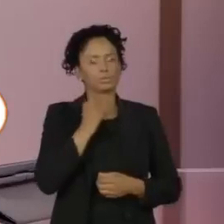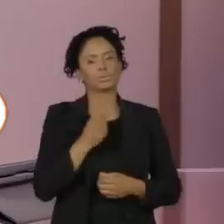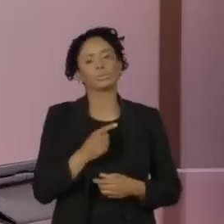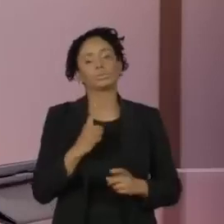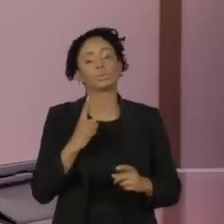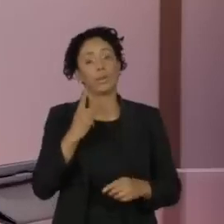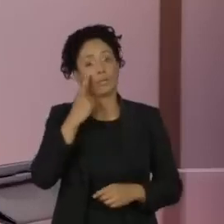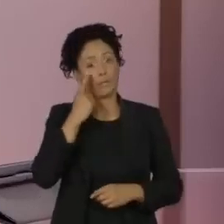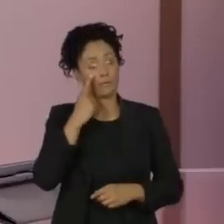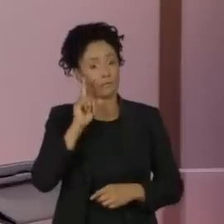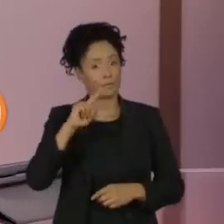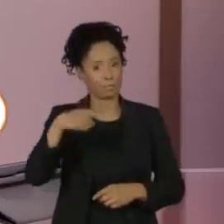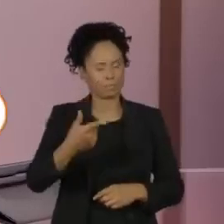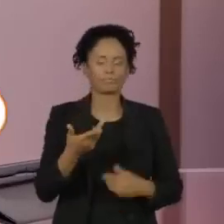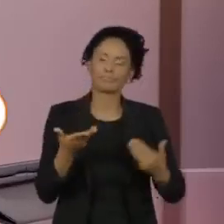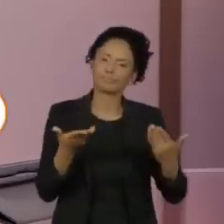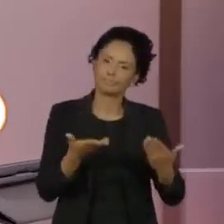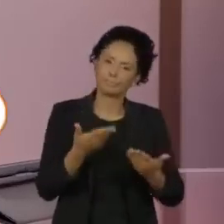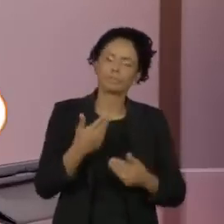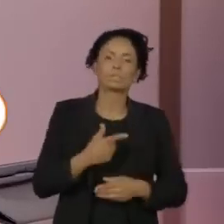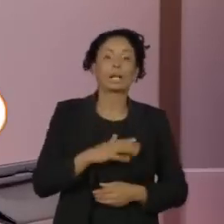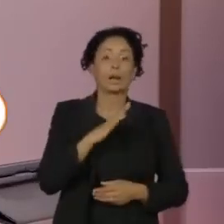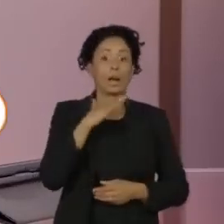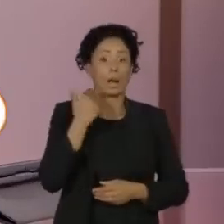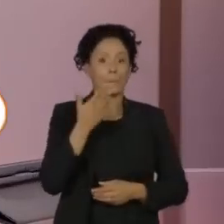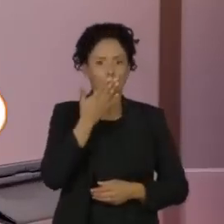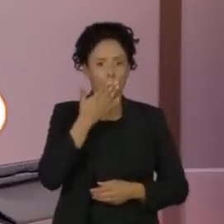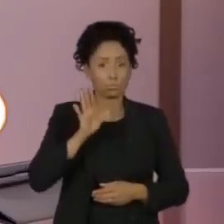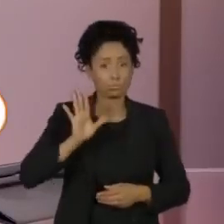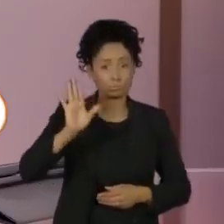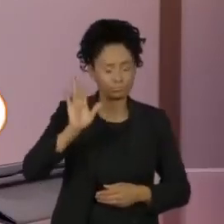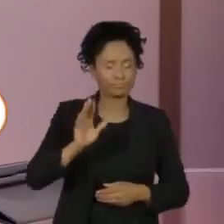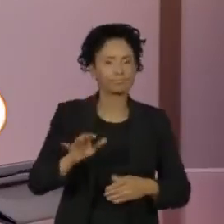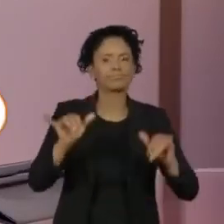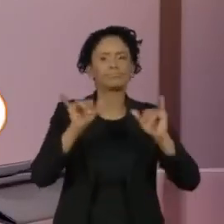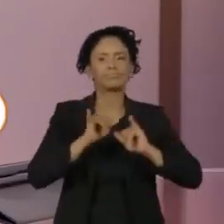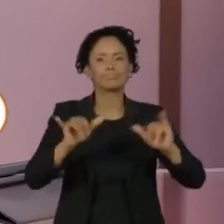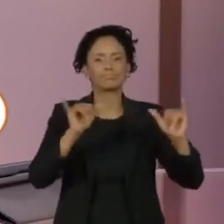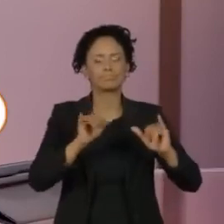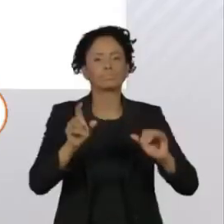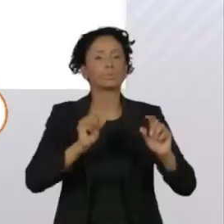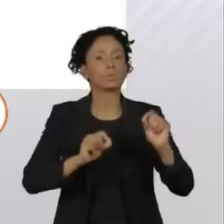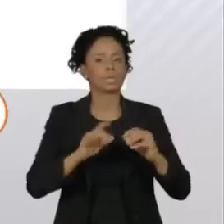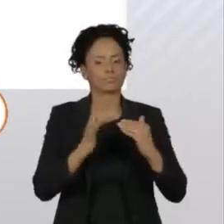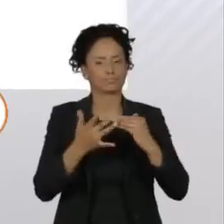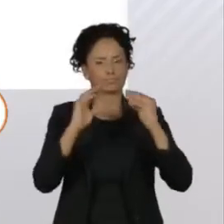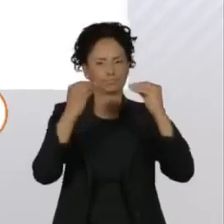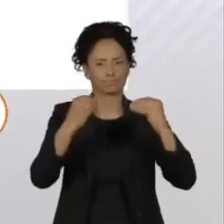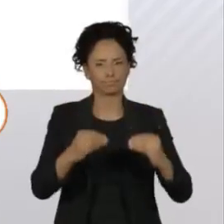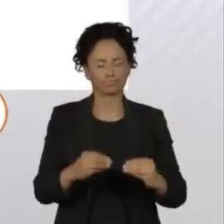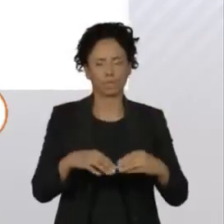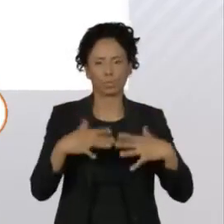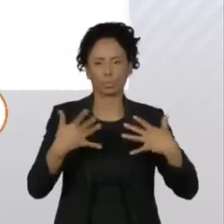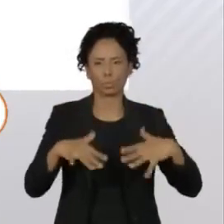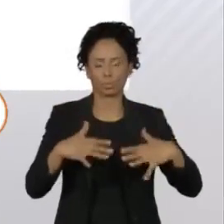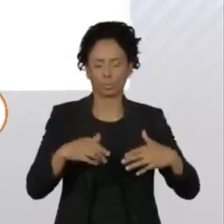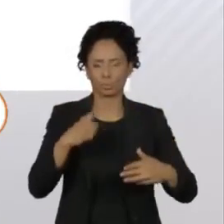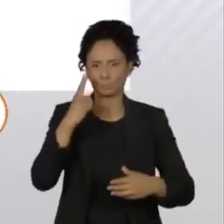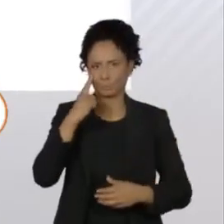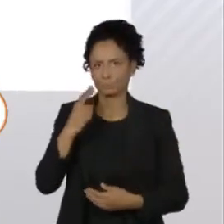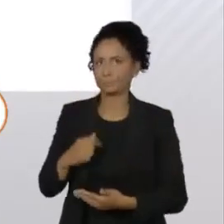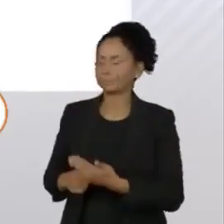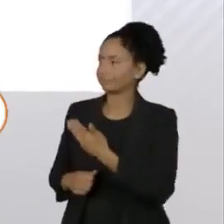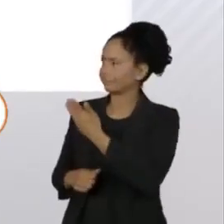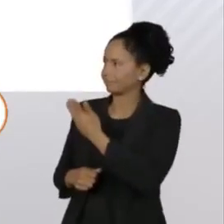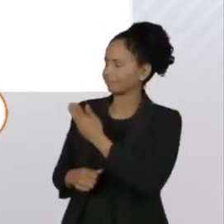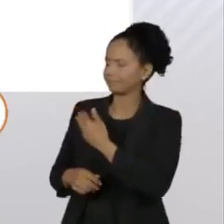A morte de Jô Soares nesta manhã foi repercutida por amigos nas redes sociais. A cantora Zélia Duncan